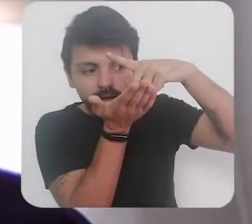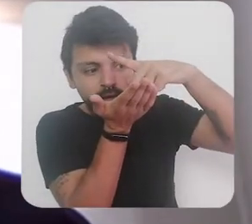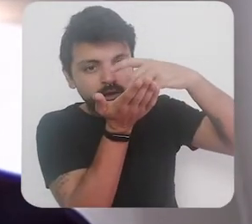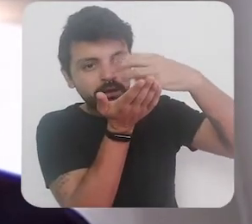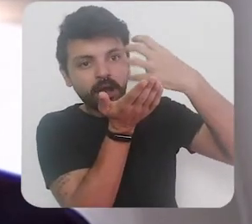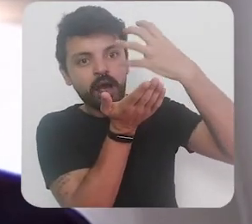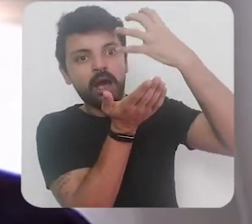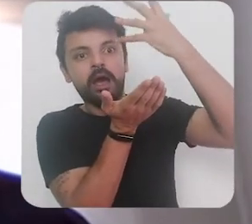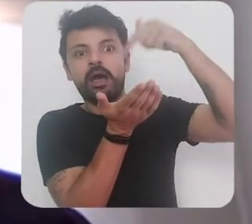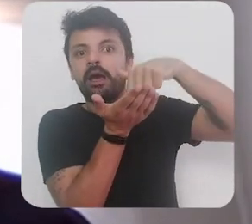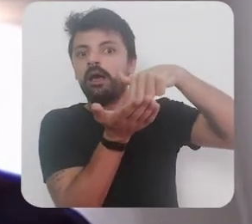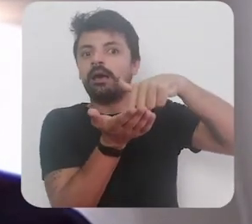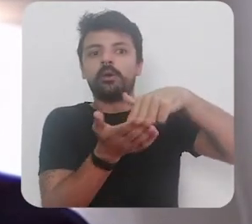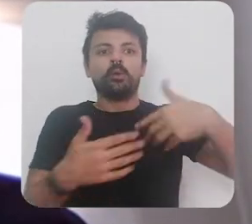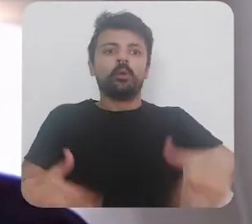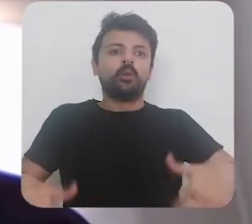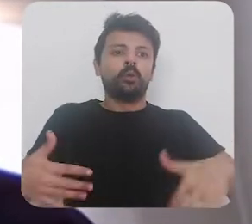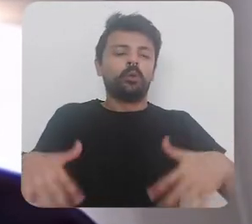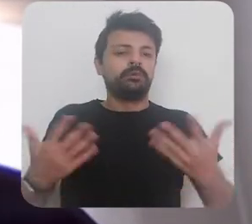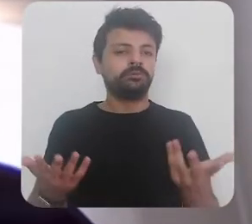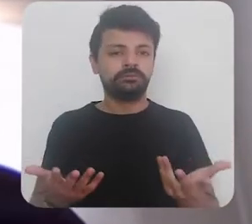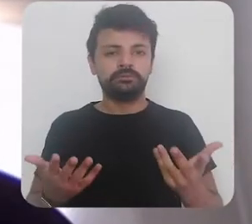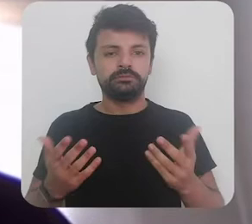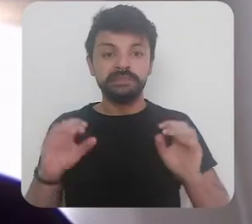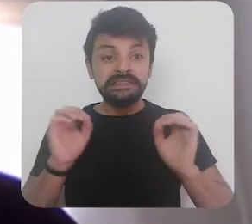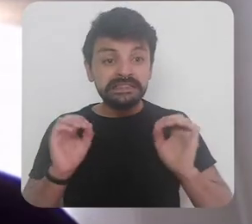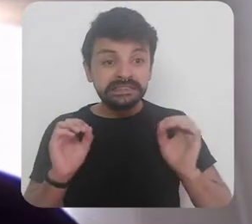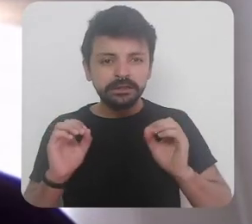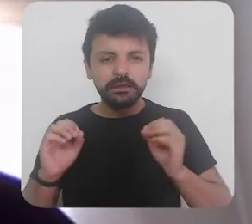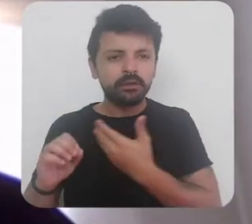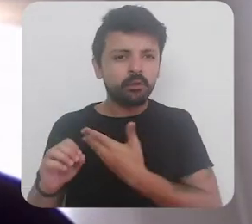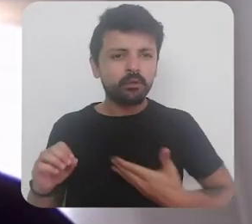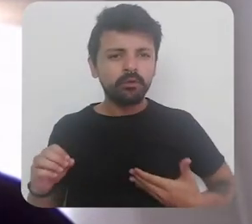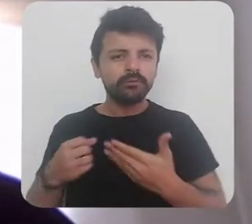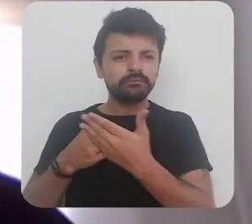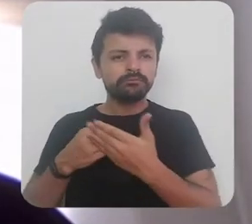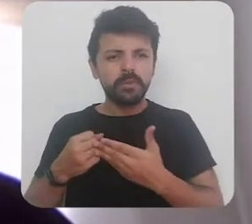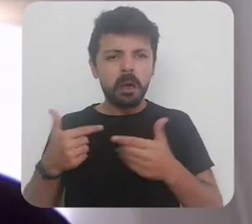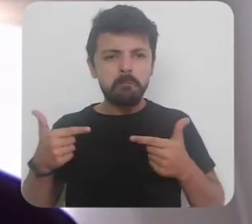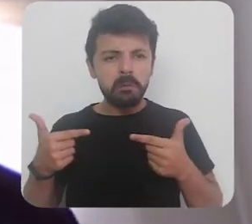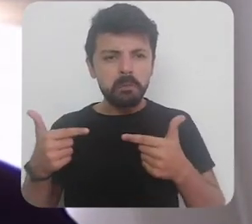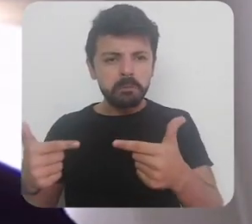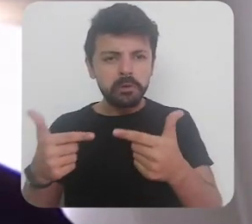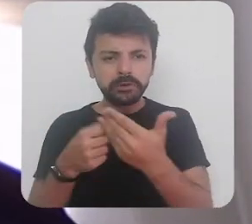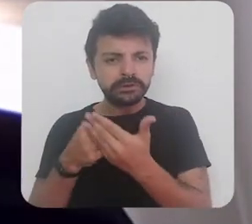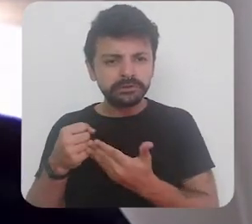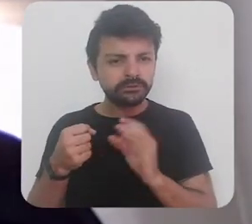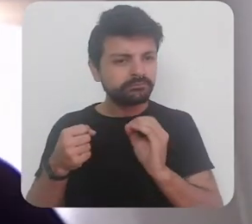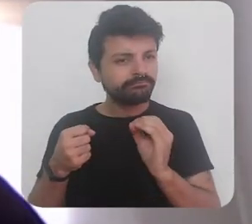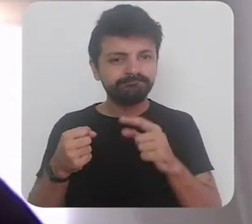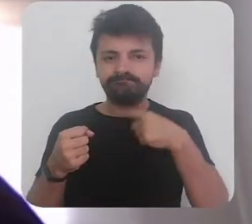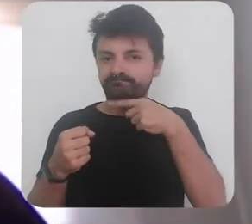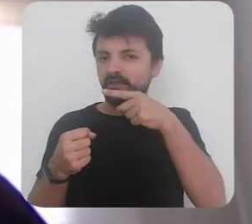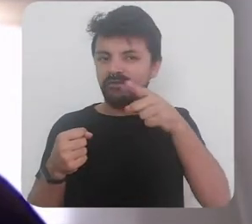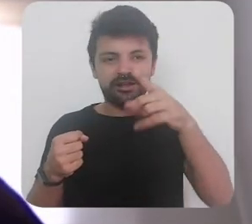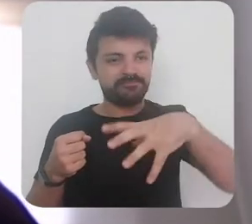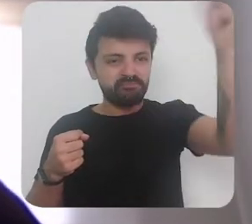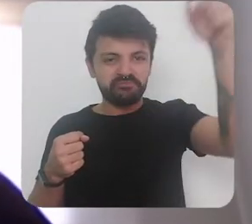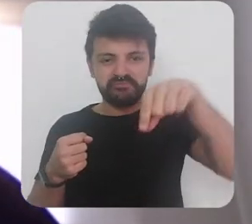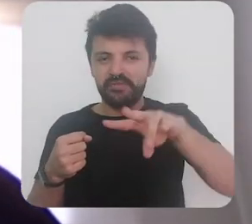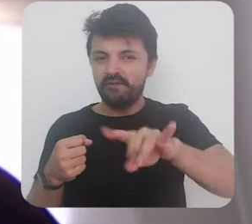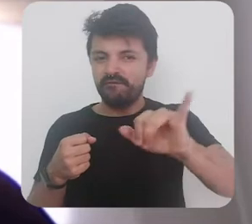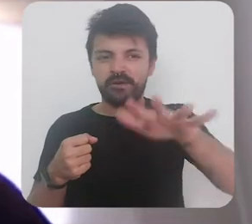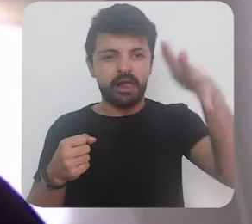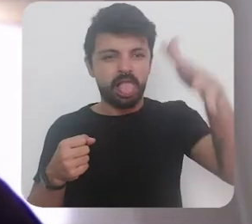uma forma onde de fato sem a atuação estatal ser um período